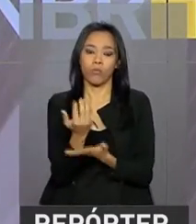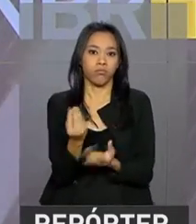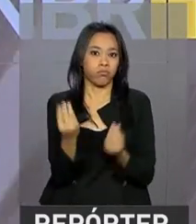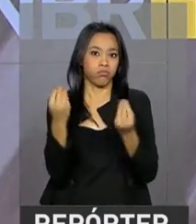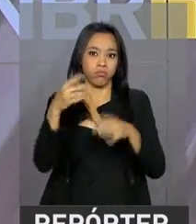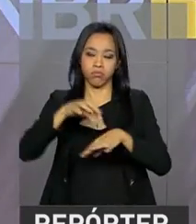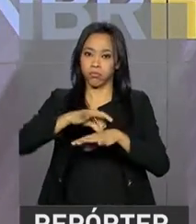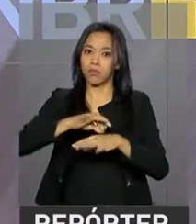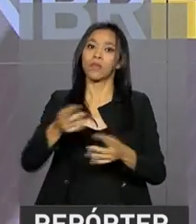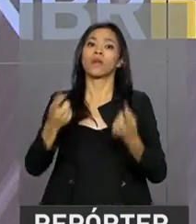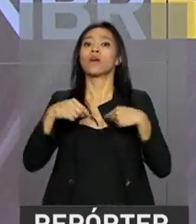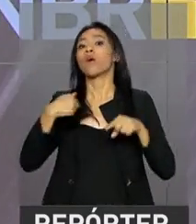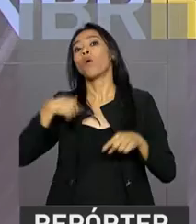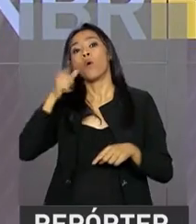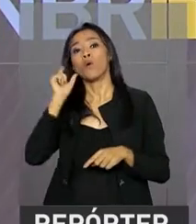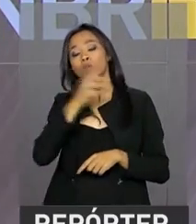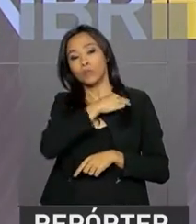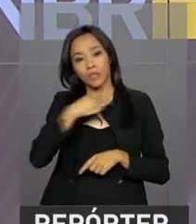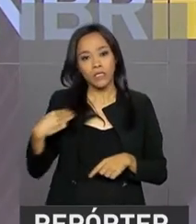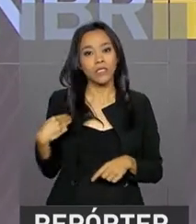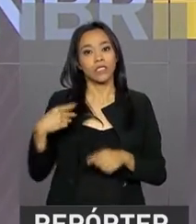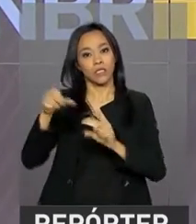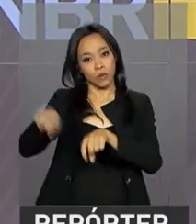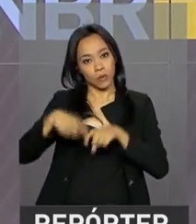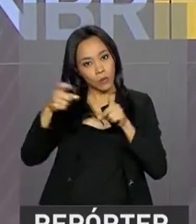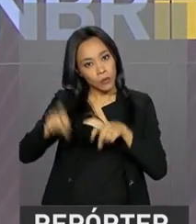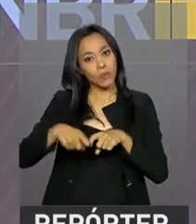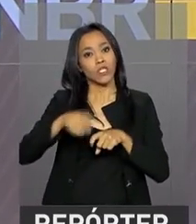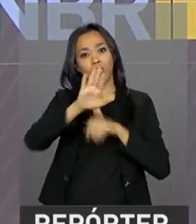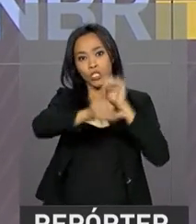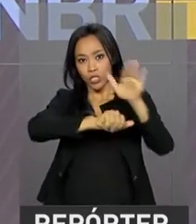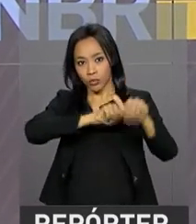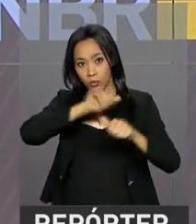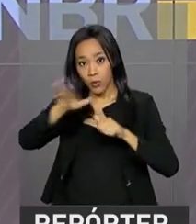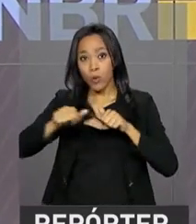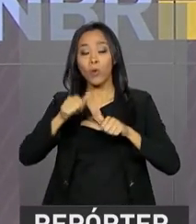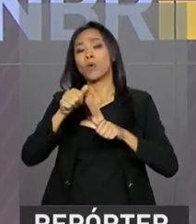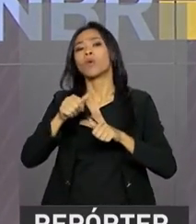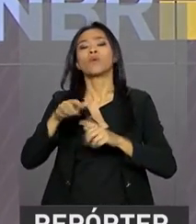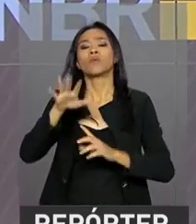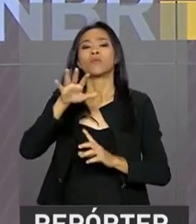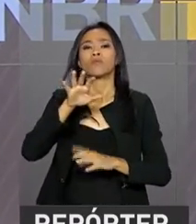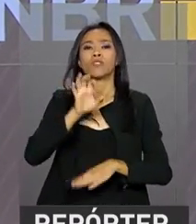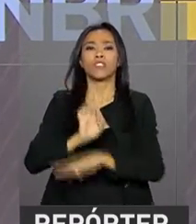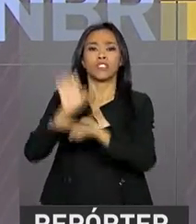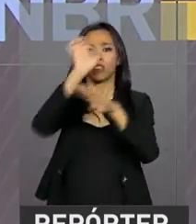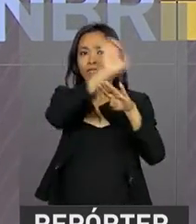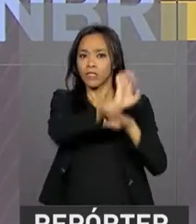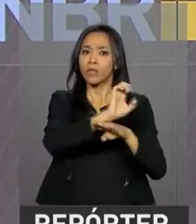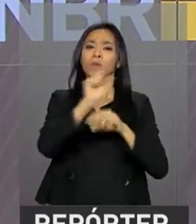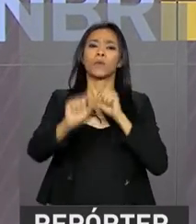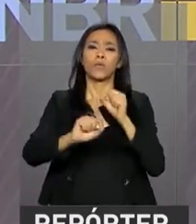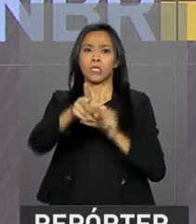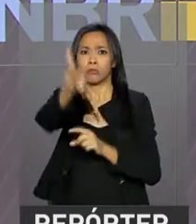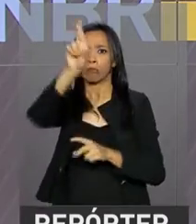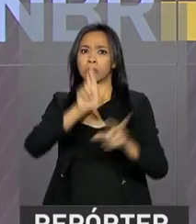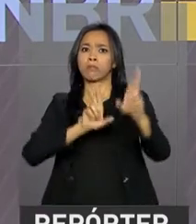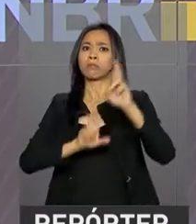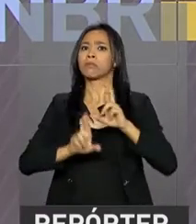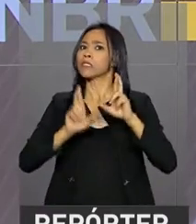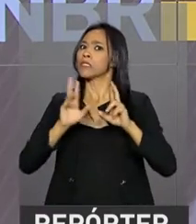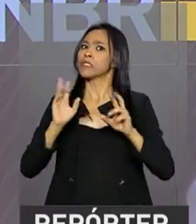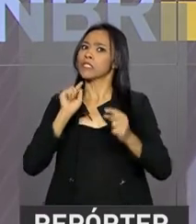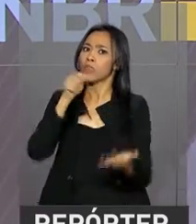ministro da Agricultura, Blairo Maggi, convocou os superintendentes estaduais para exigir um